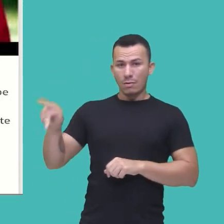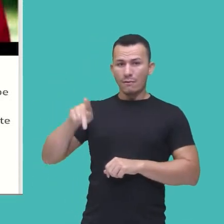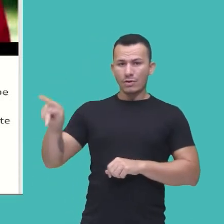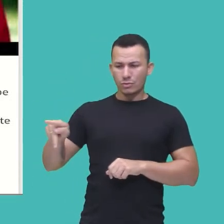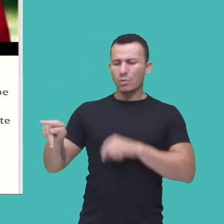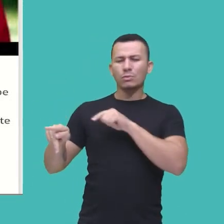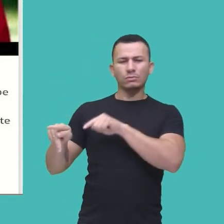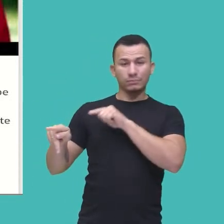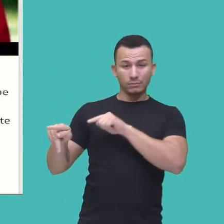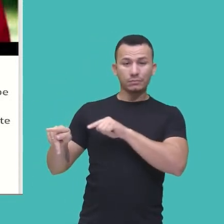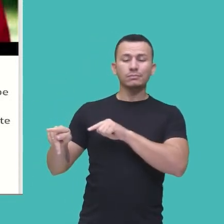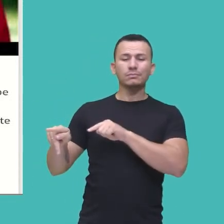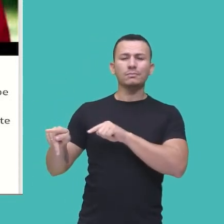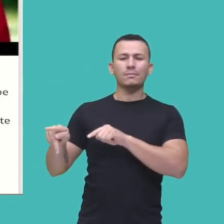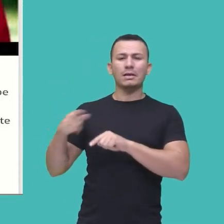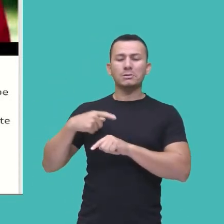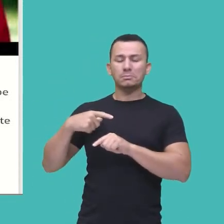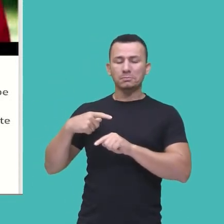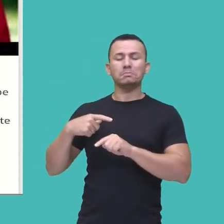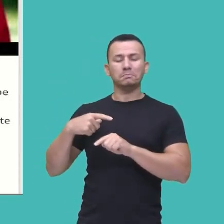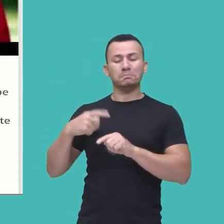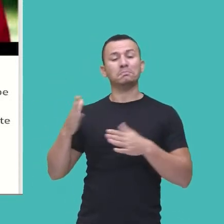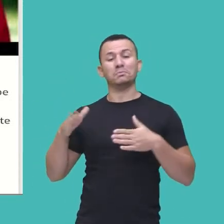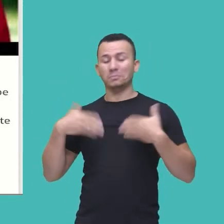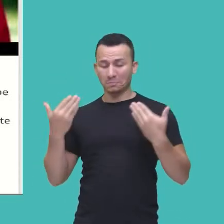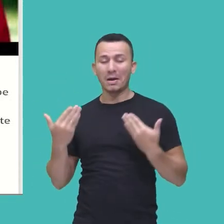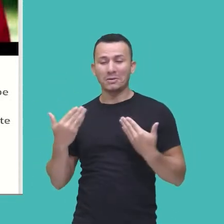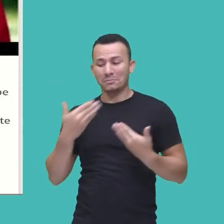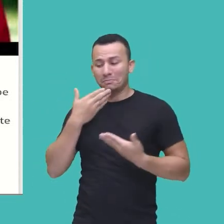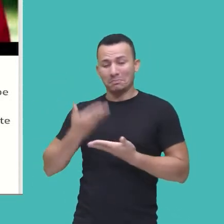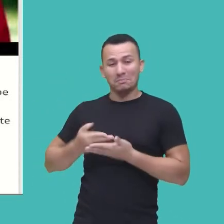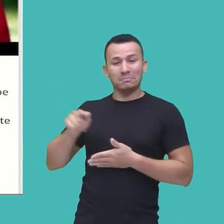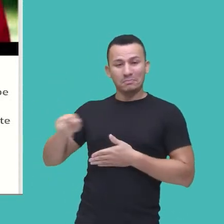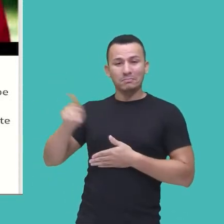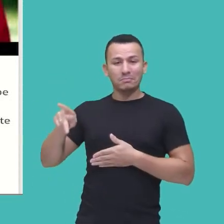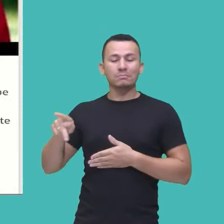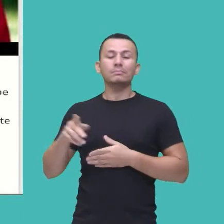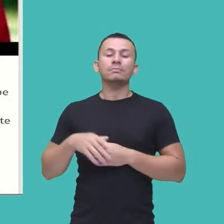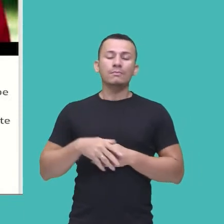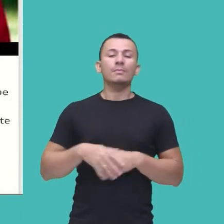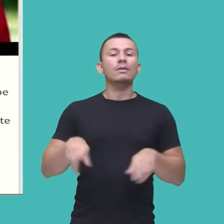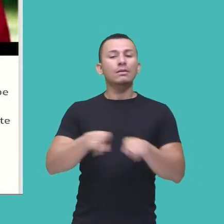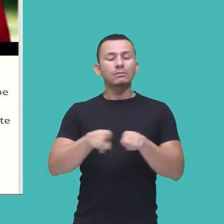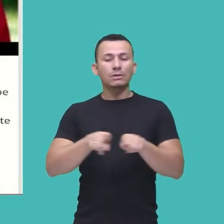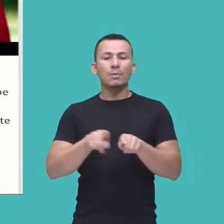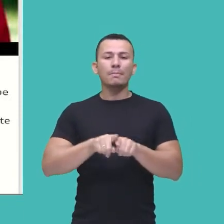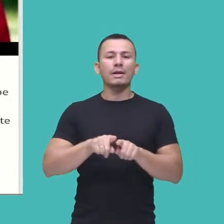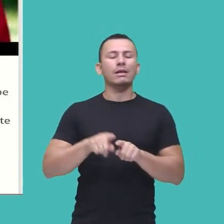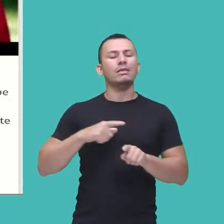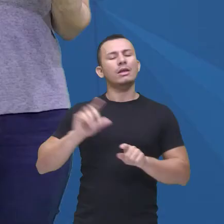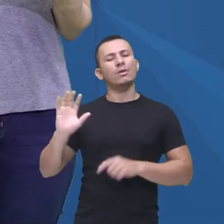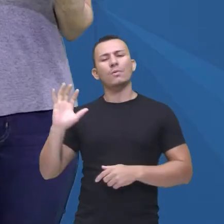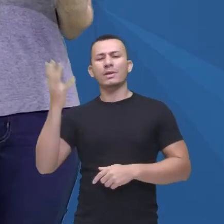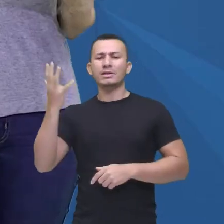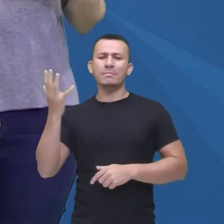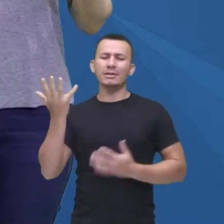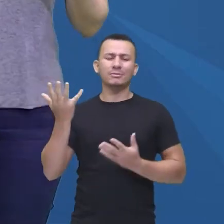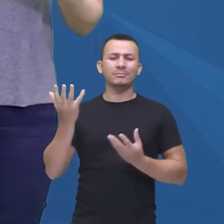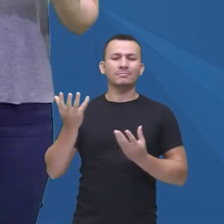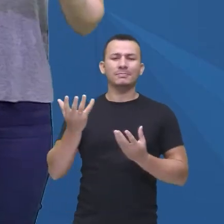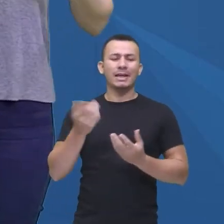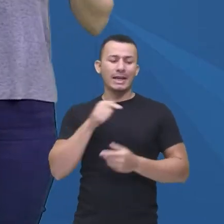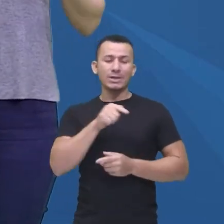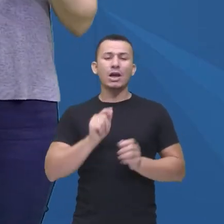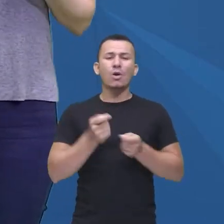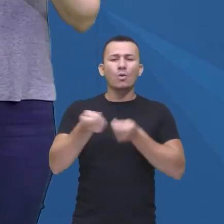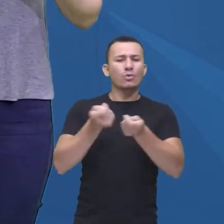peculiar, né, que surpreende até muitas das vezes, e também, às vezes, acontece ali algo que foge um pouco do controle e